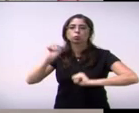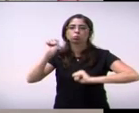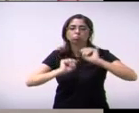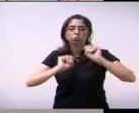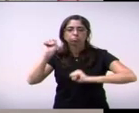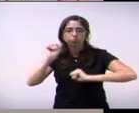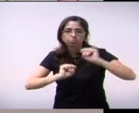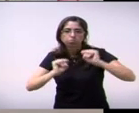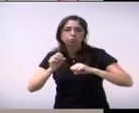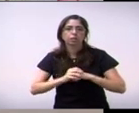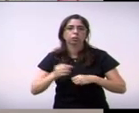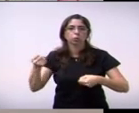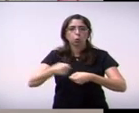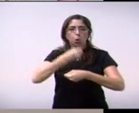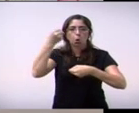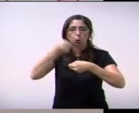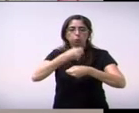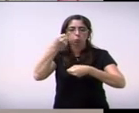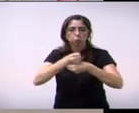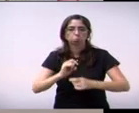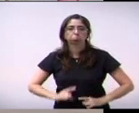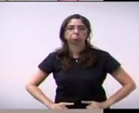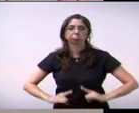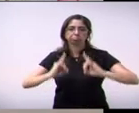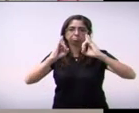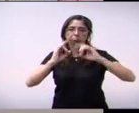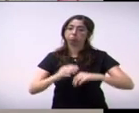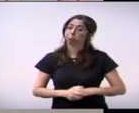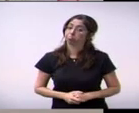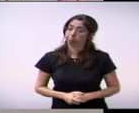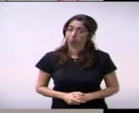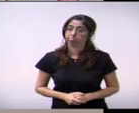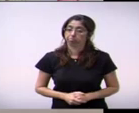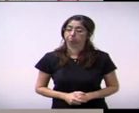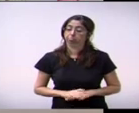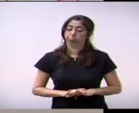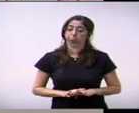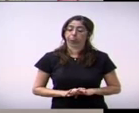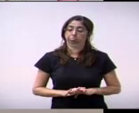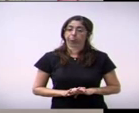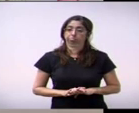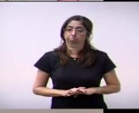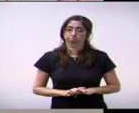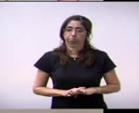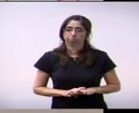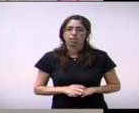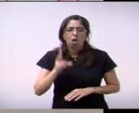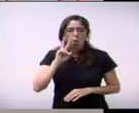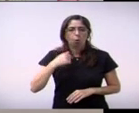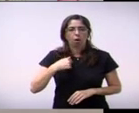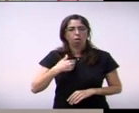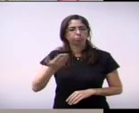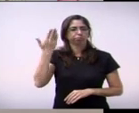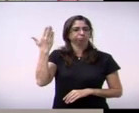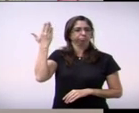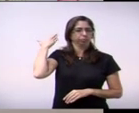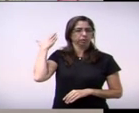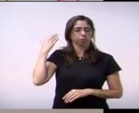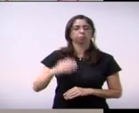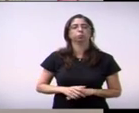voltar para a nossa casa aqui as reclamações me lembro quando ainda não era vereador quando o colega custódio